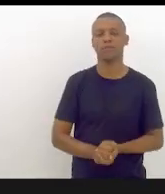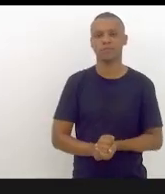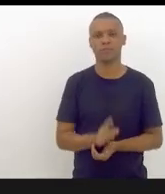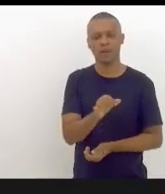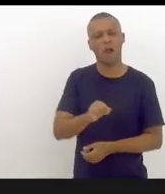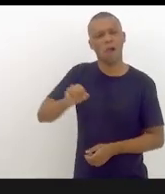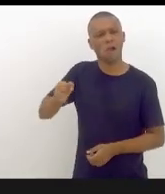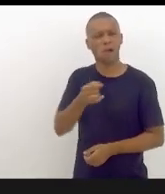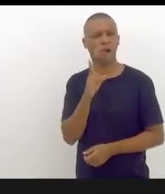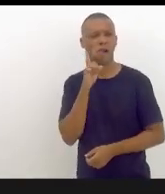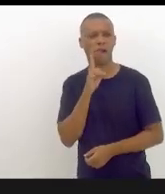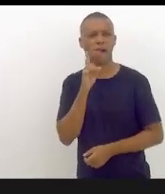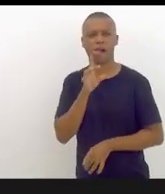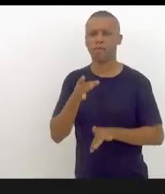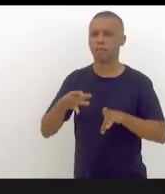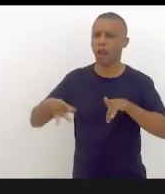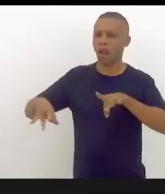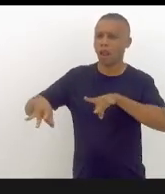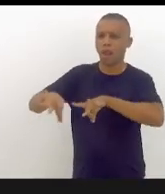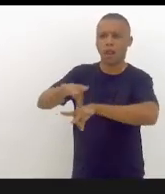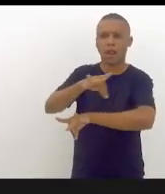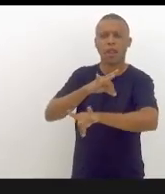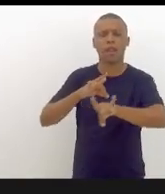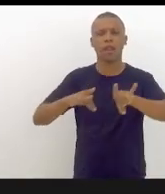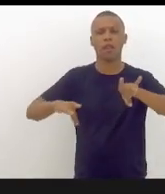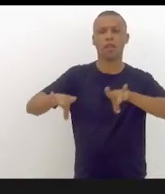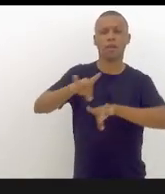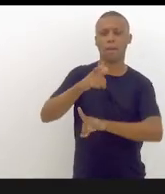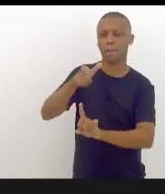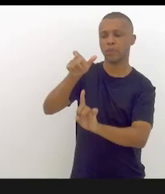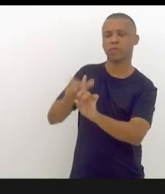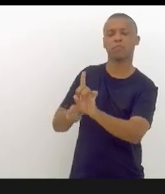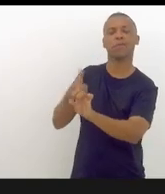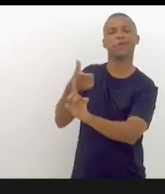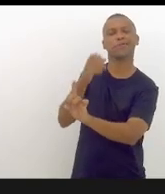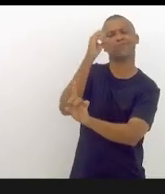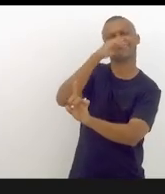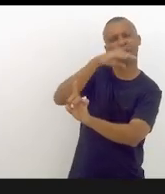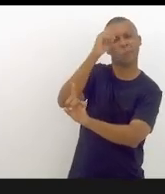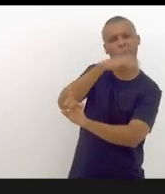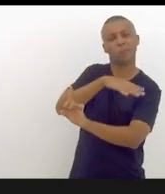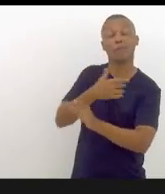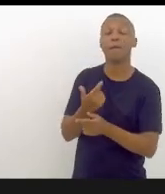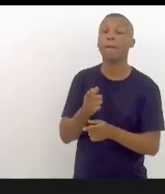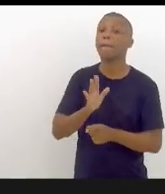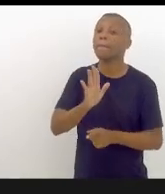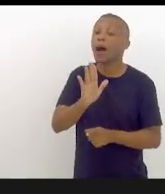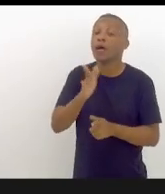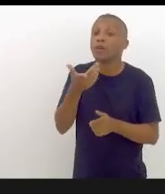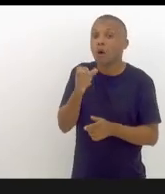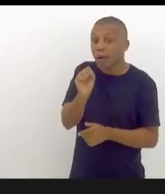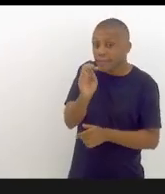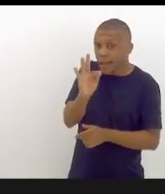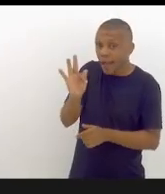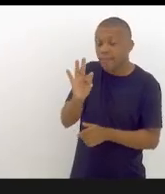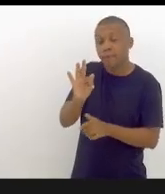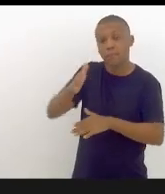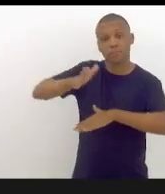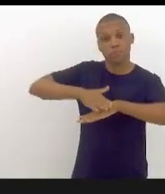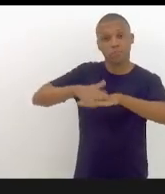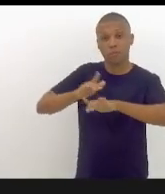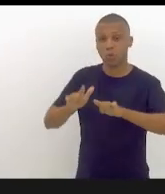para uma pessoa pequena igual a essa. Agora, eu acho que o STF tem que tomar providências